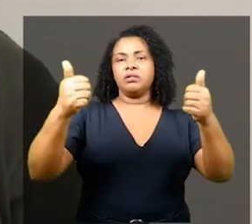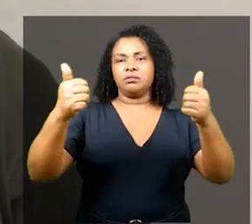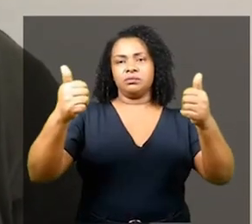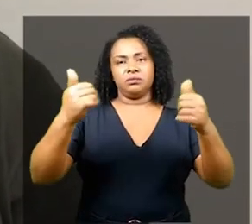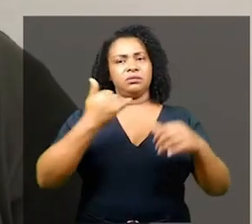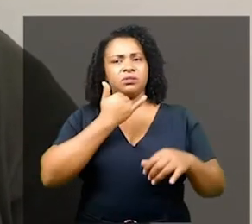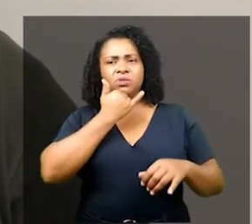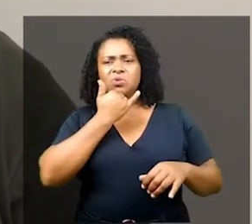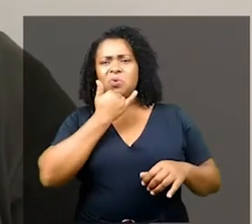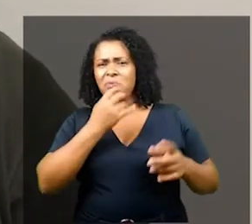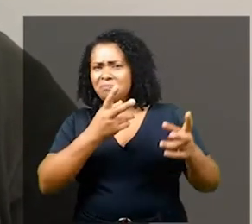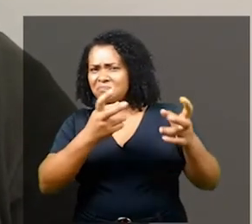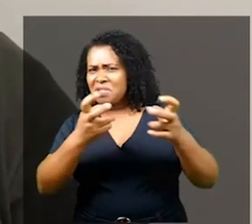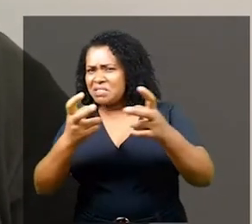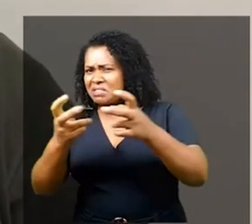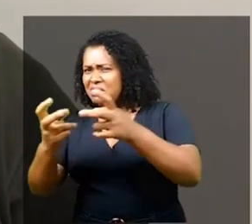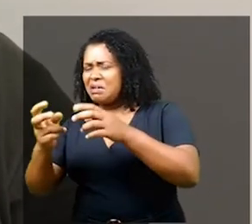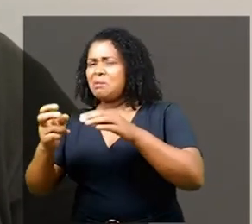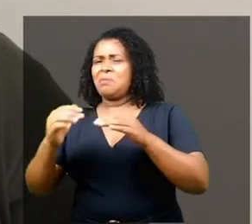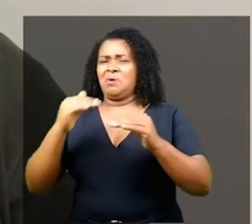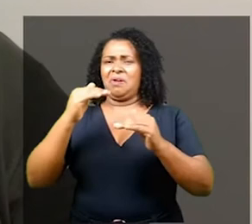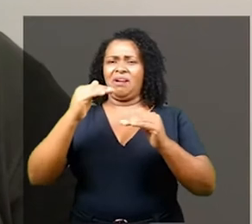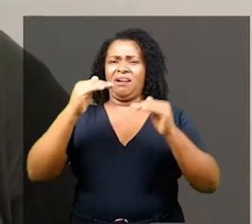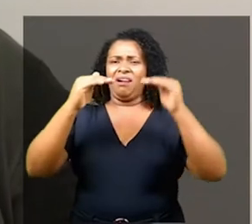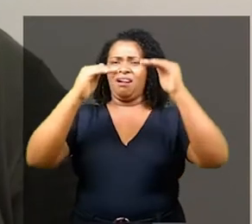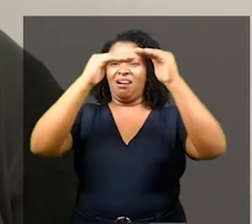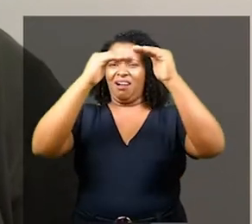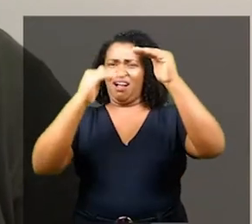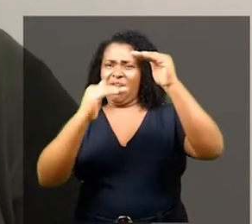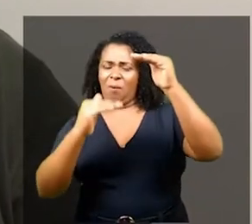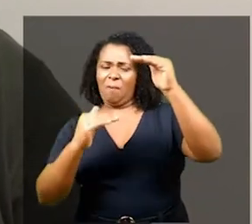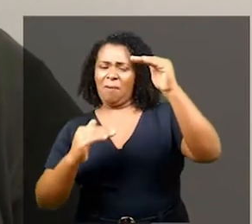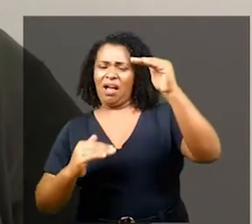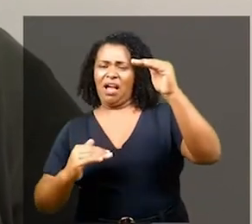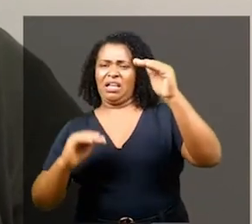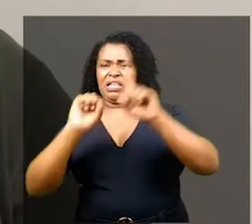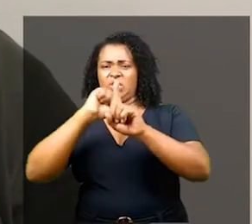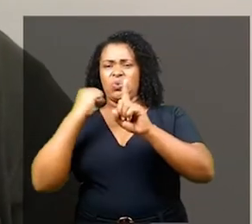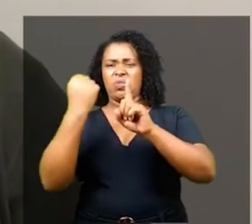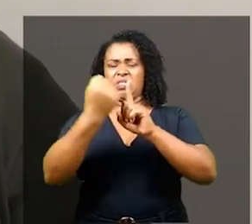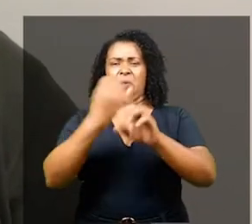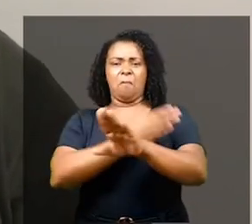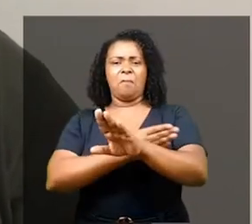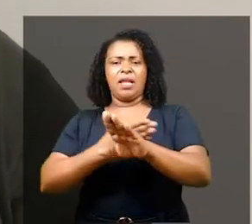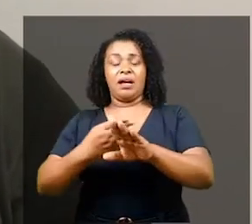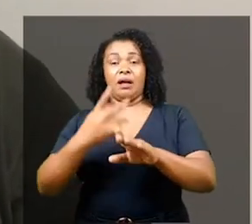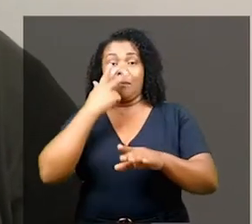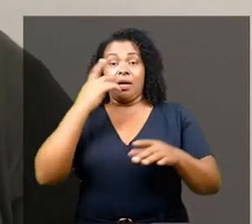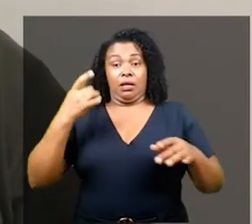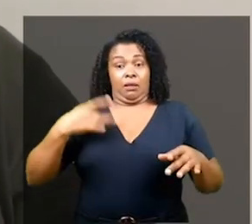Mas eu vejo um medo nas camadas brancas da nossa sociedade quando nós falamos em reparação histórica.